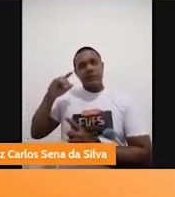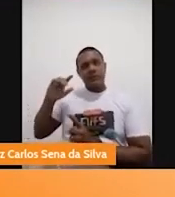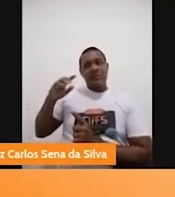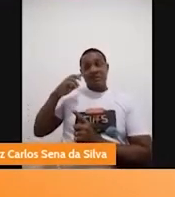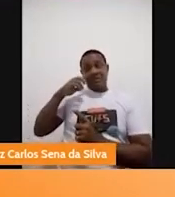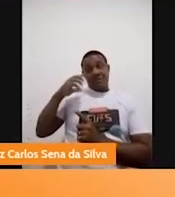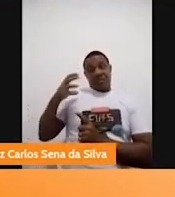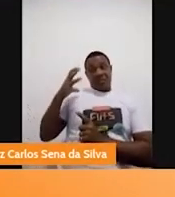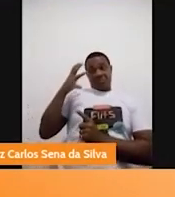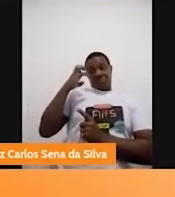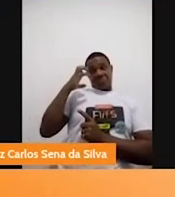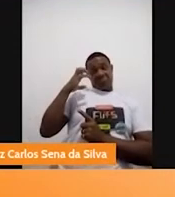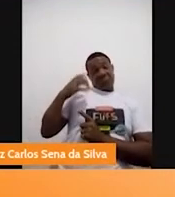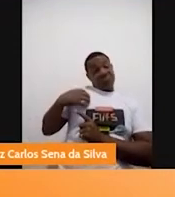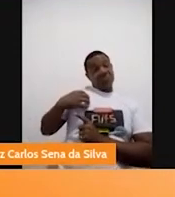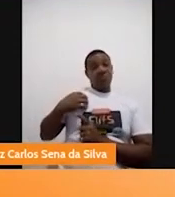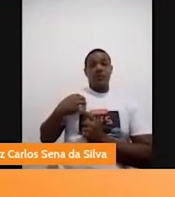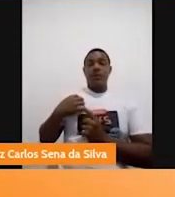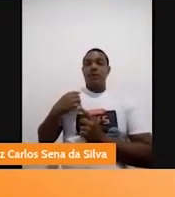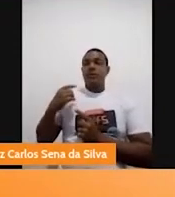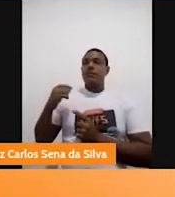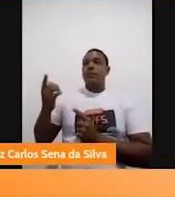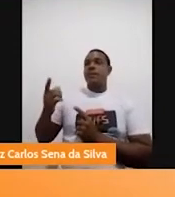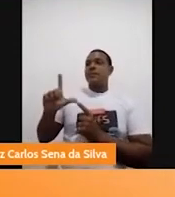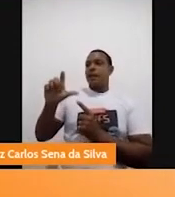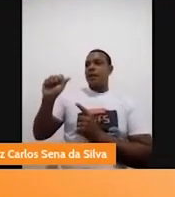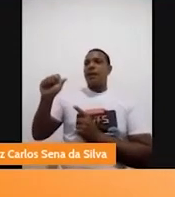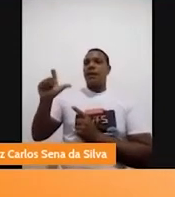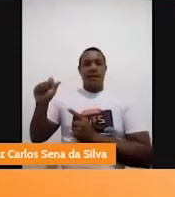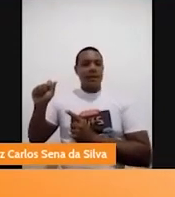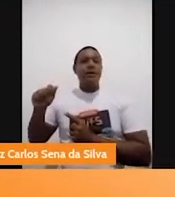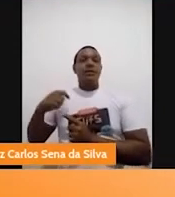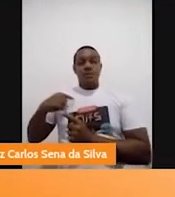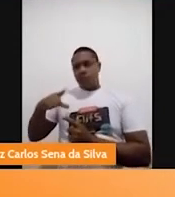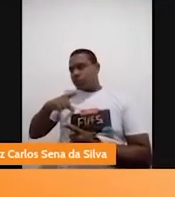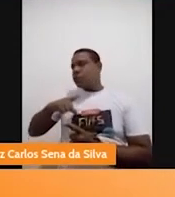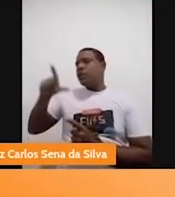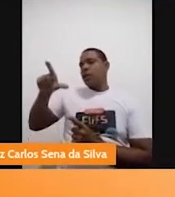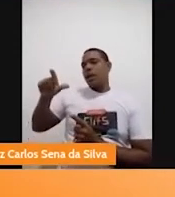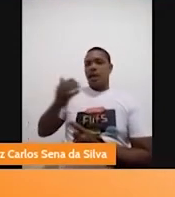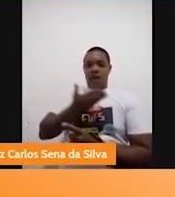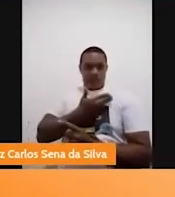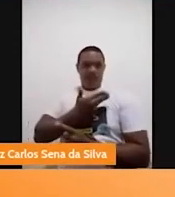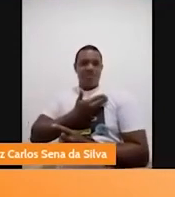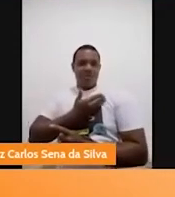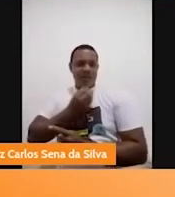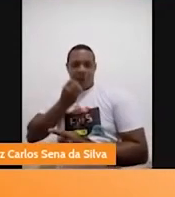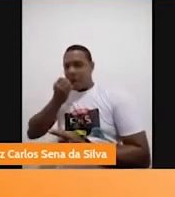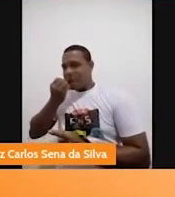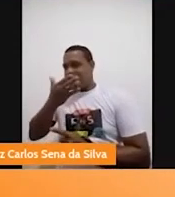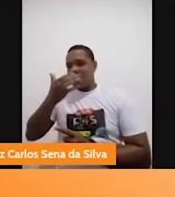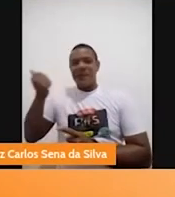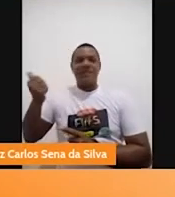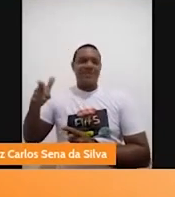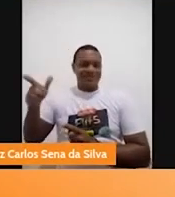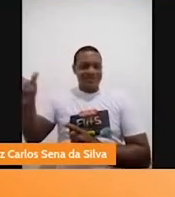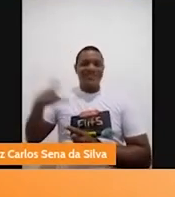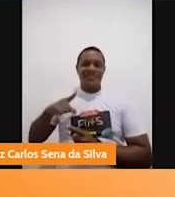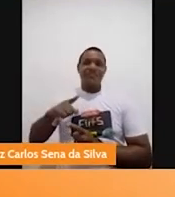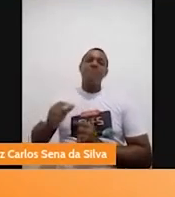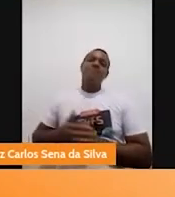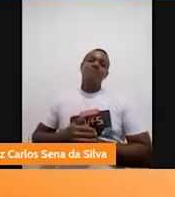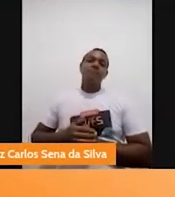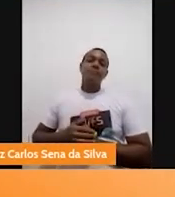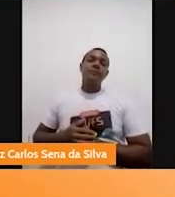expressão. Mas a Lala tinha, sim, suas melhores amigas com quem ela conversava. E entre as melhores amigas, é importante dizer isso,